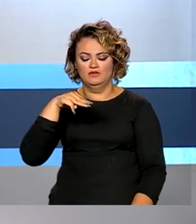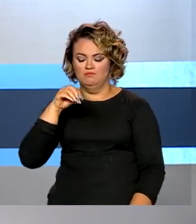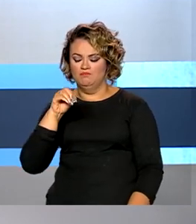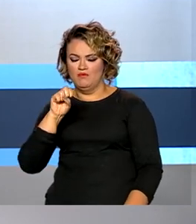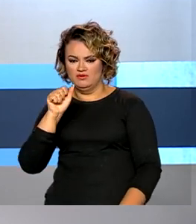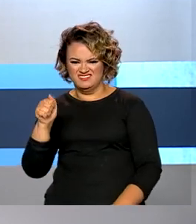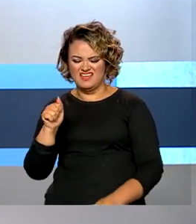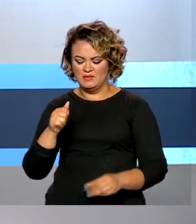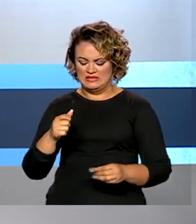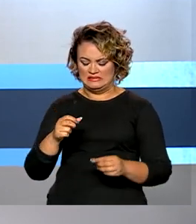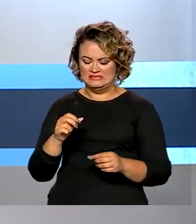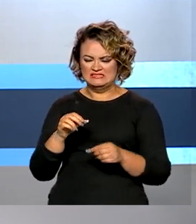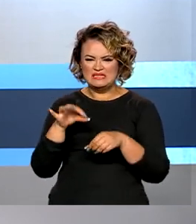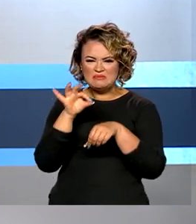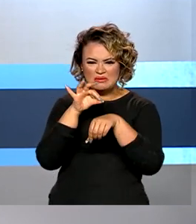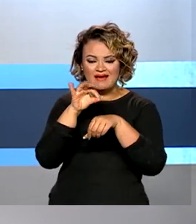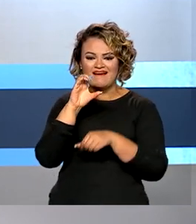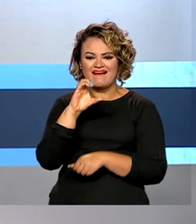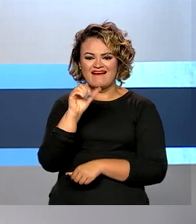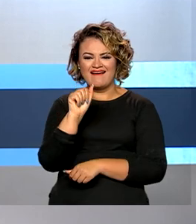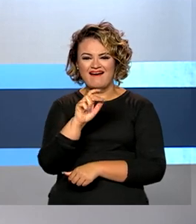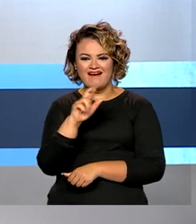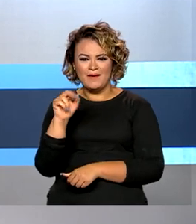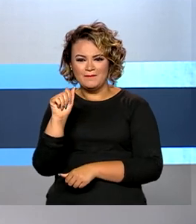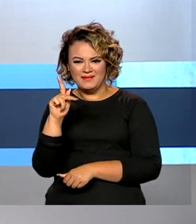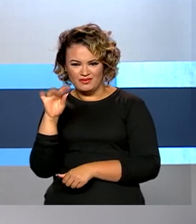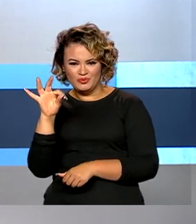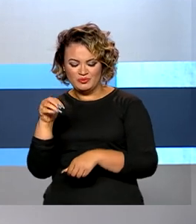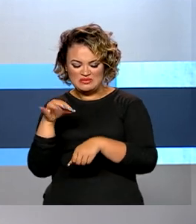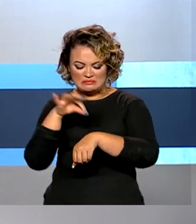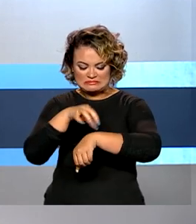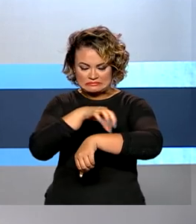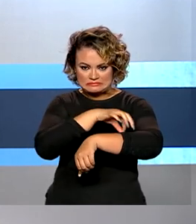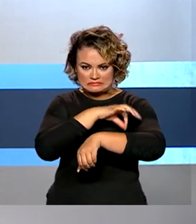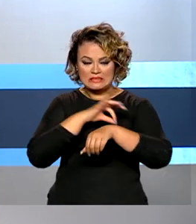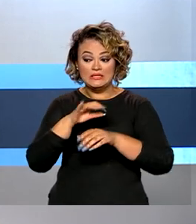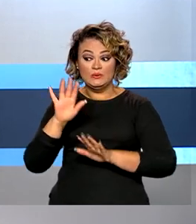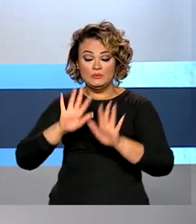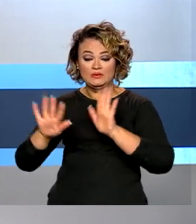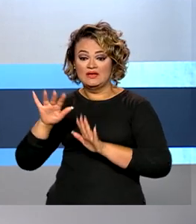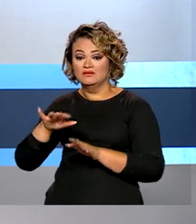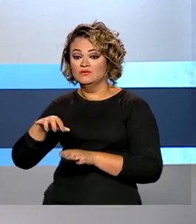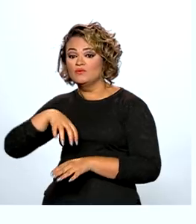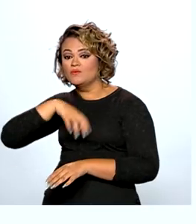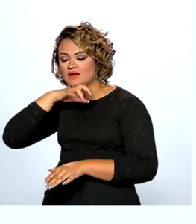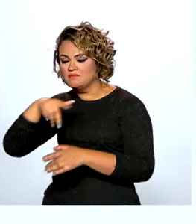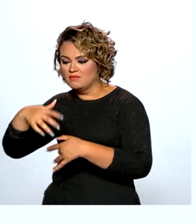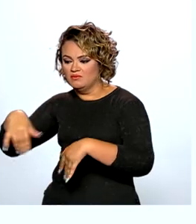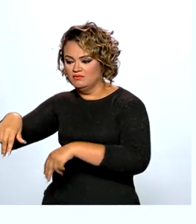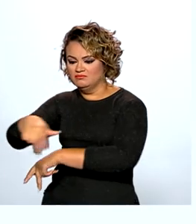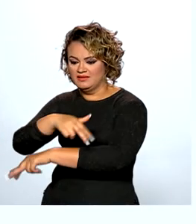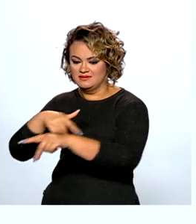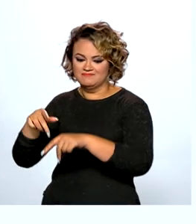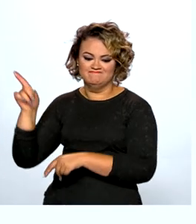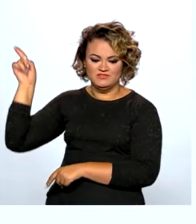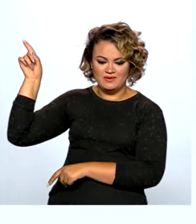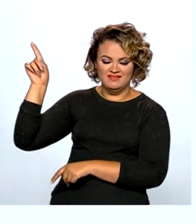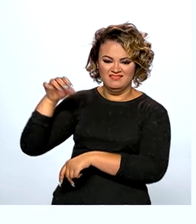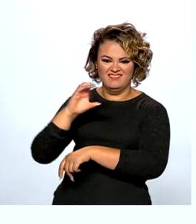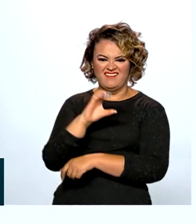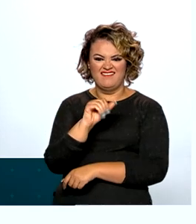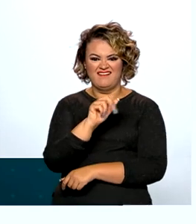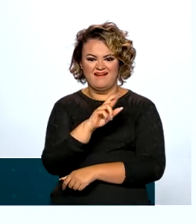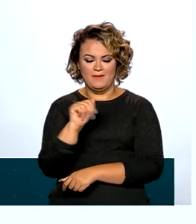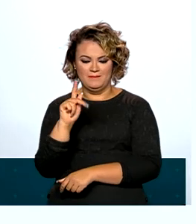carrapatos, é preciso também intensificar o cuidado com os animais domésticos. Os carrapatos